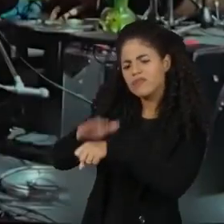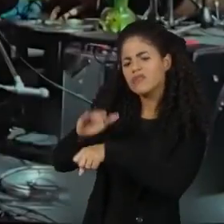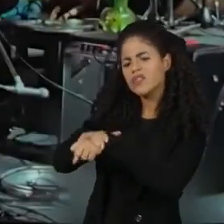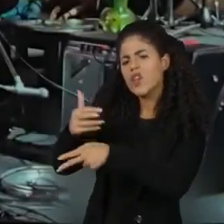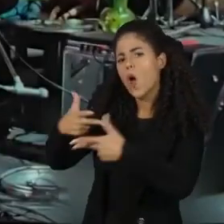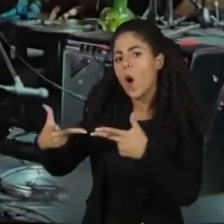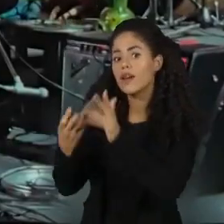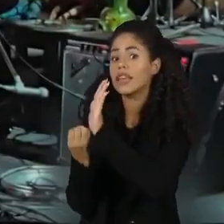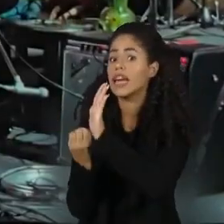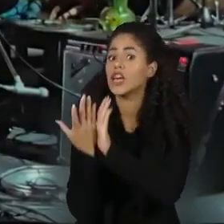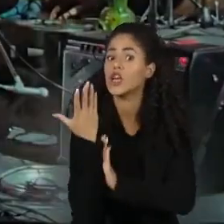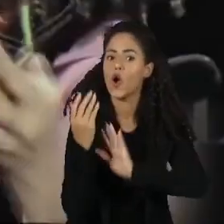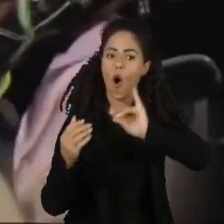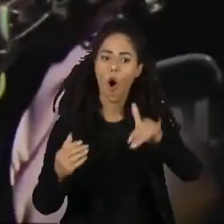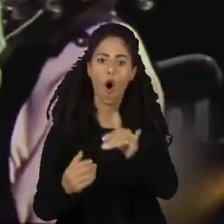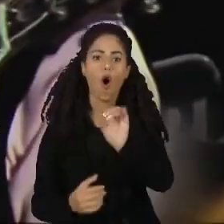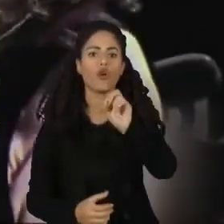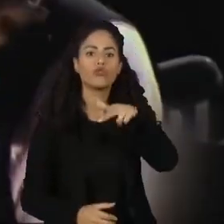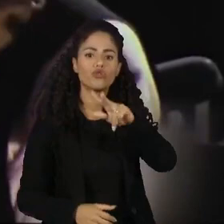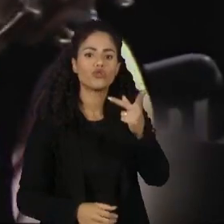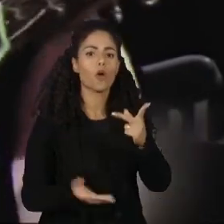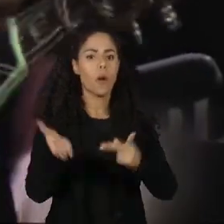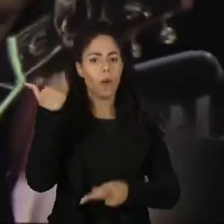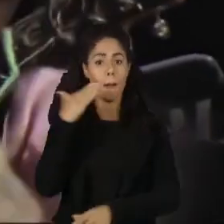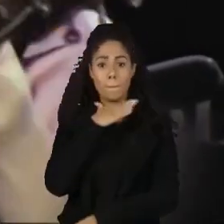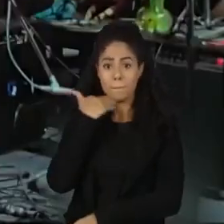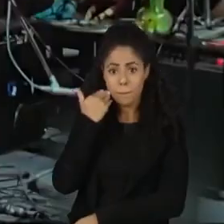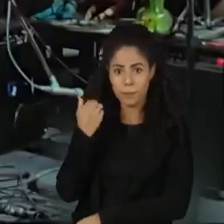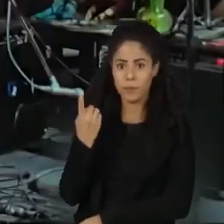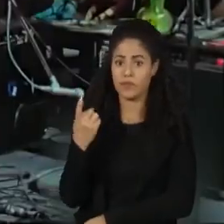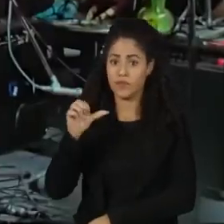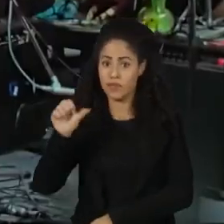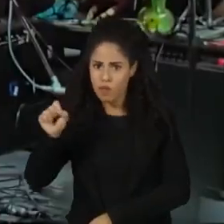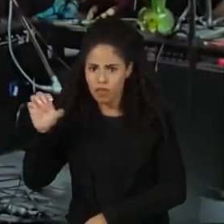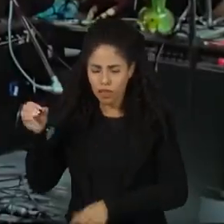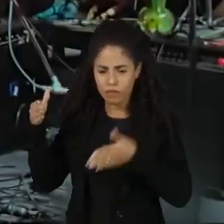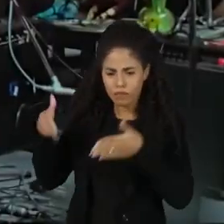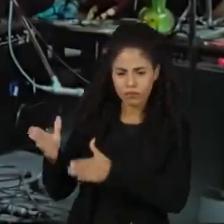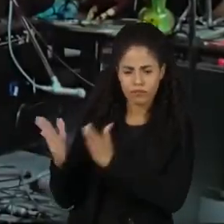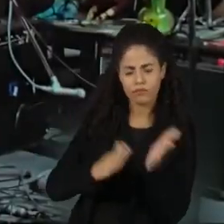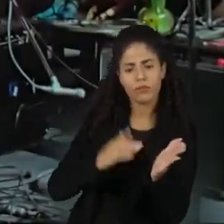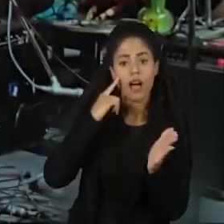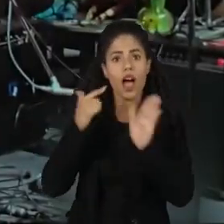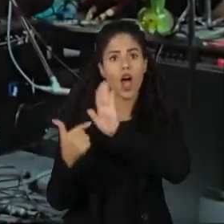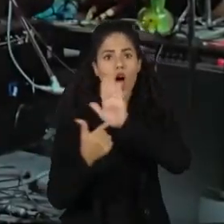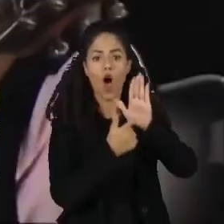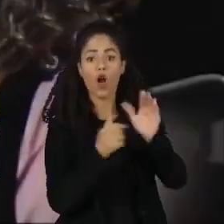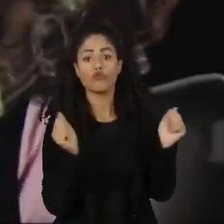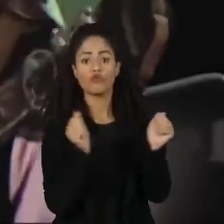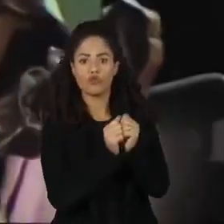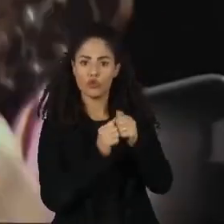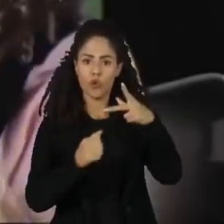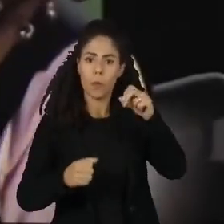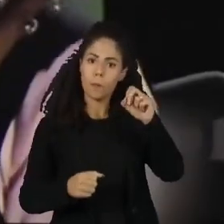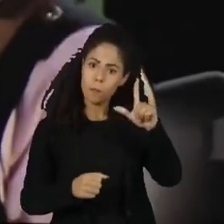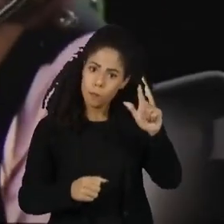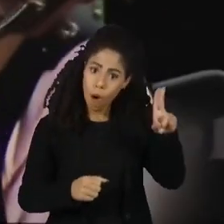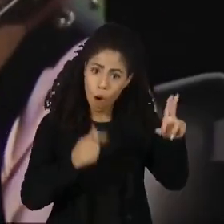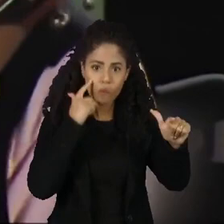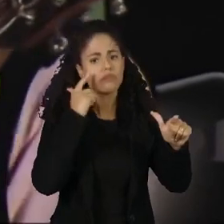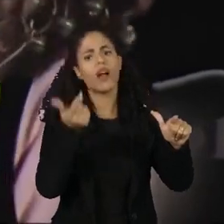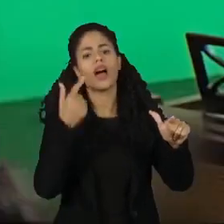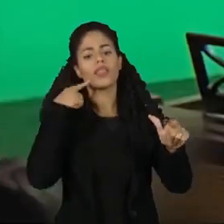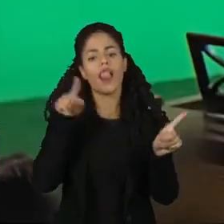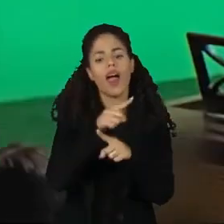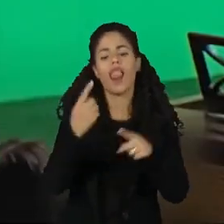Recriou a voz de John Lennon, morto em 1980. Ela vai fazer duo com Paul McCartney na gravação de